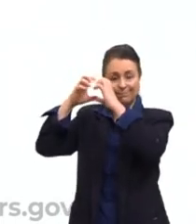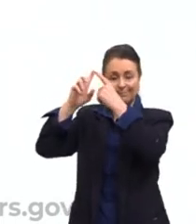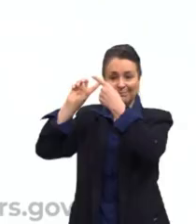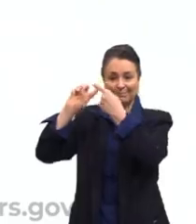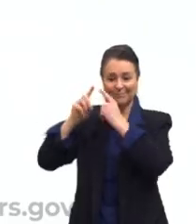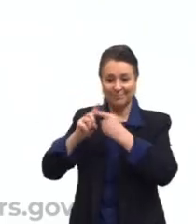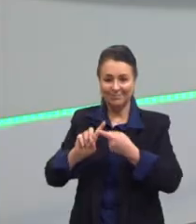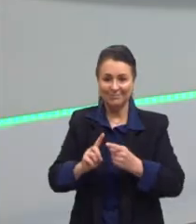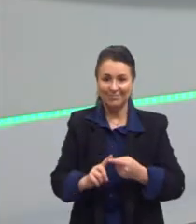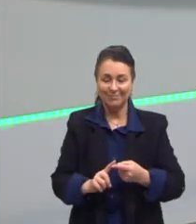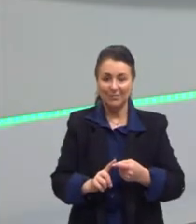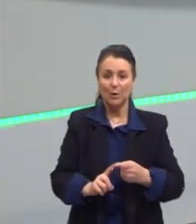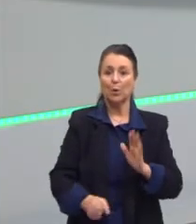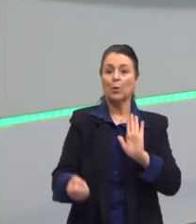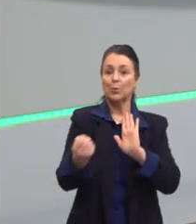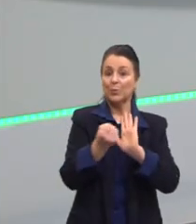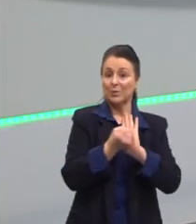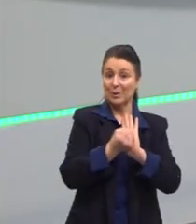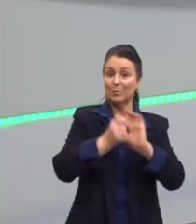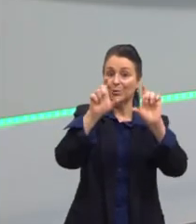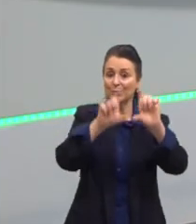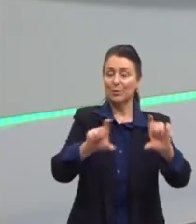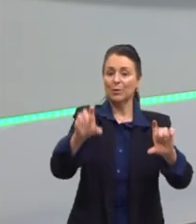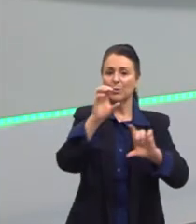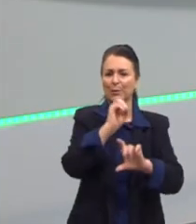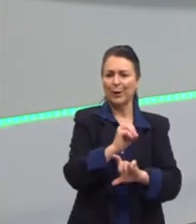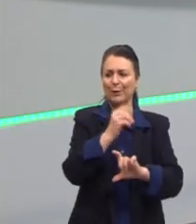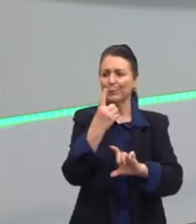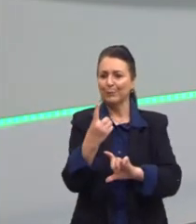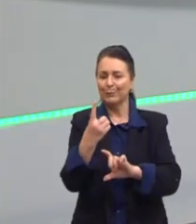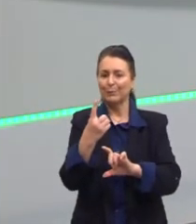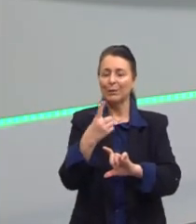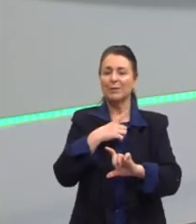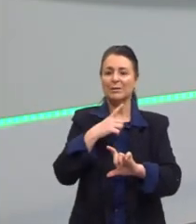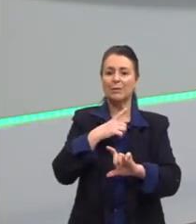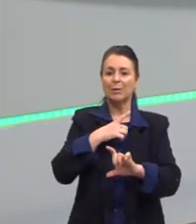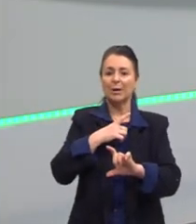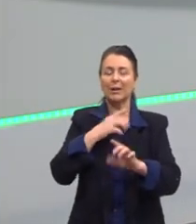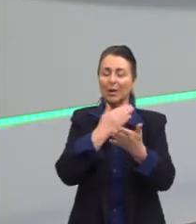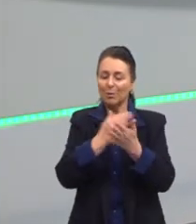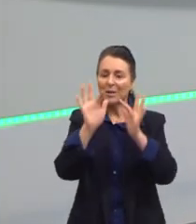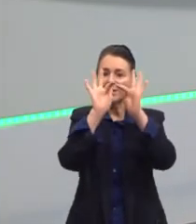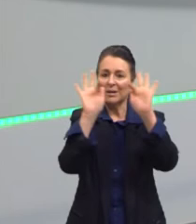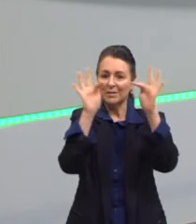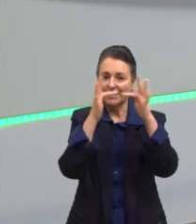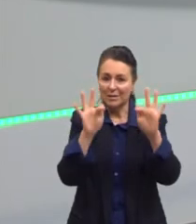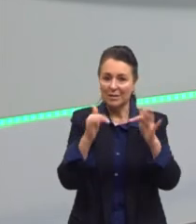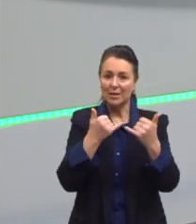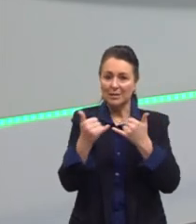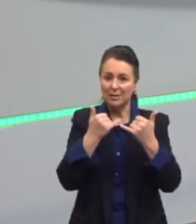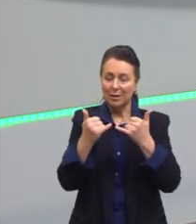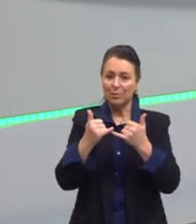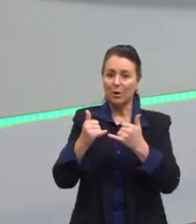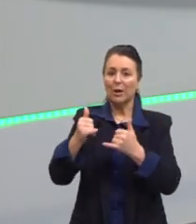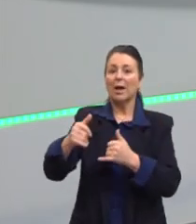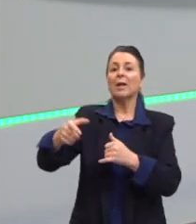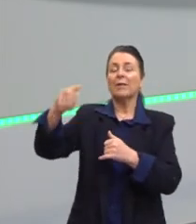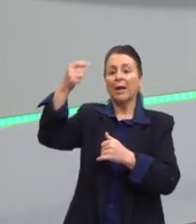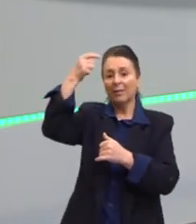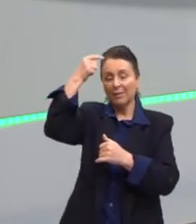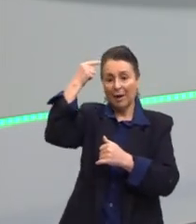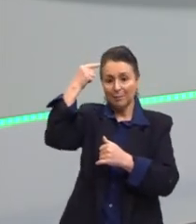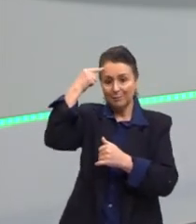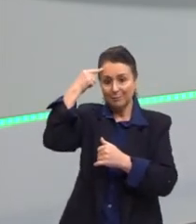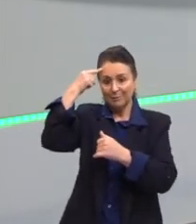Os símbolos, o zero, o um, etc e tal que formam as frases. Esse é o exemplo da lógica proporcional e da lógica